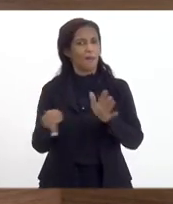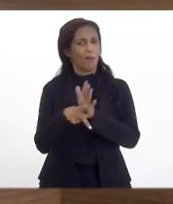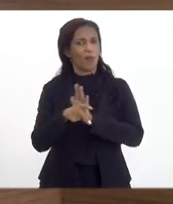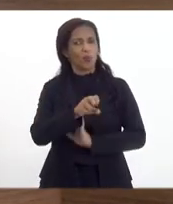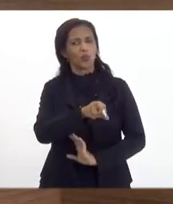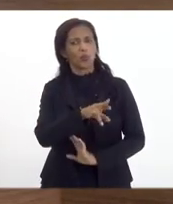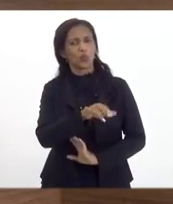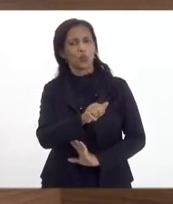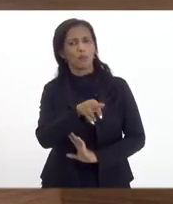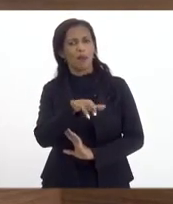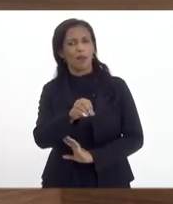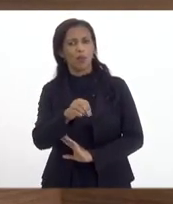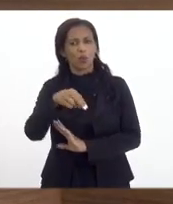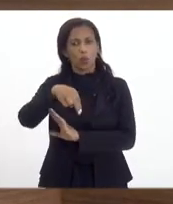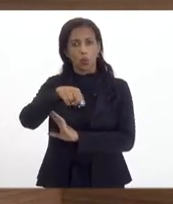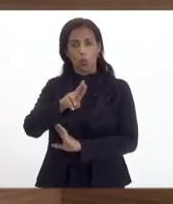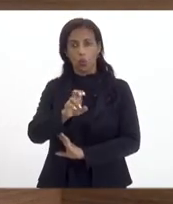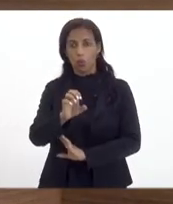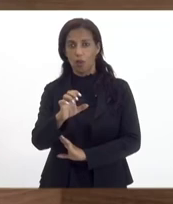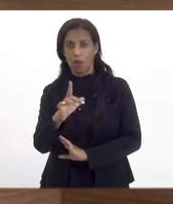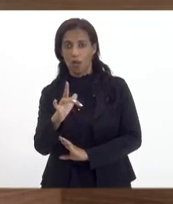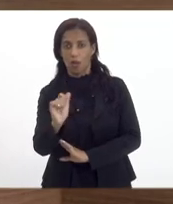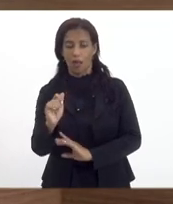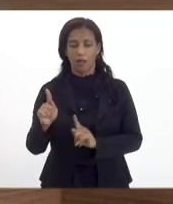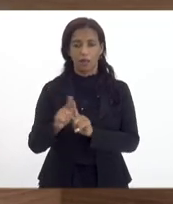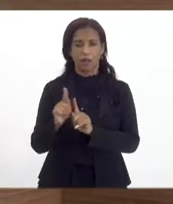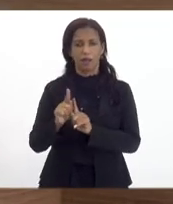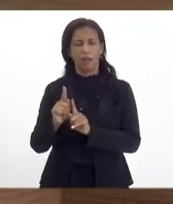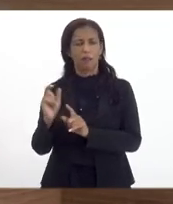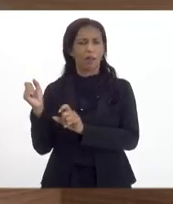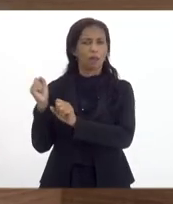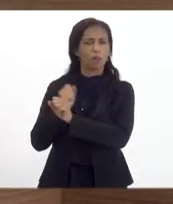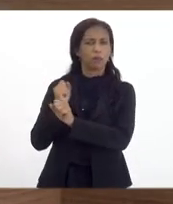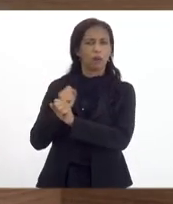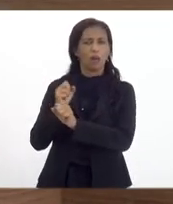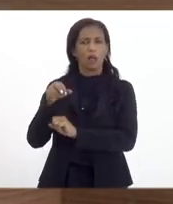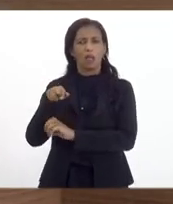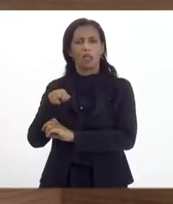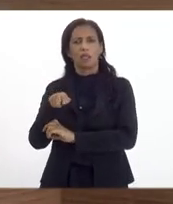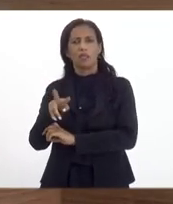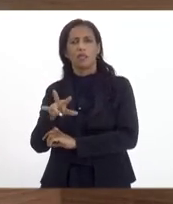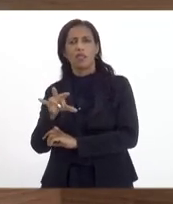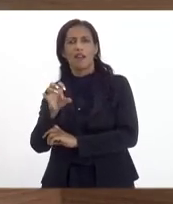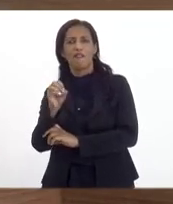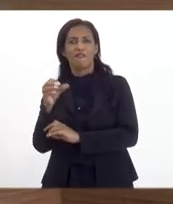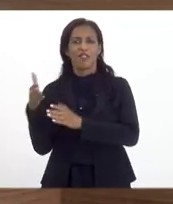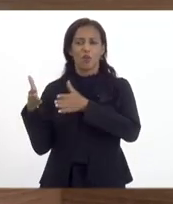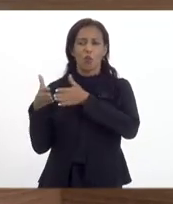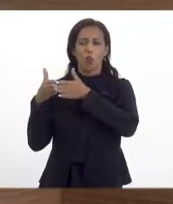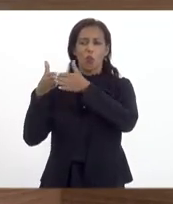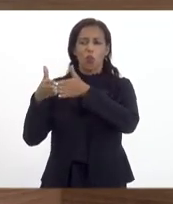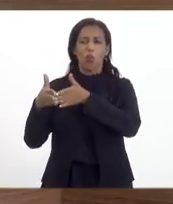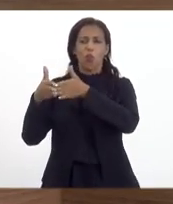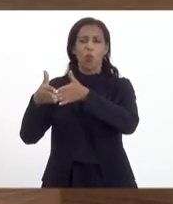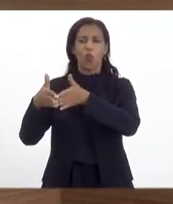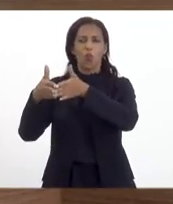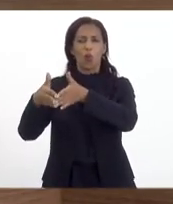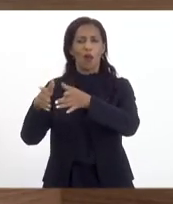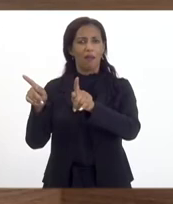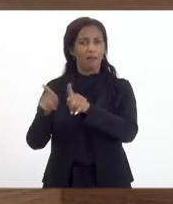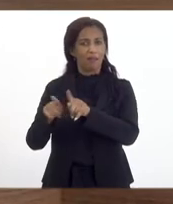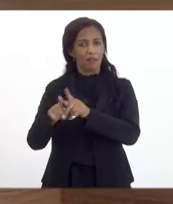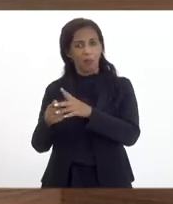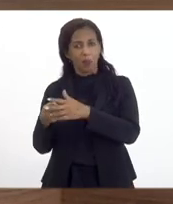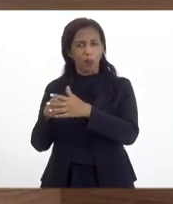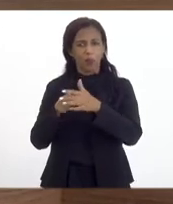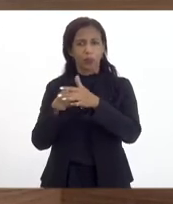conquistar a construção de navios de superfície e manutenção desses submarinos que nós